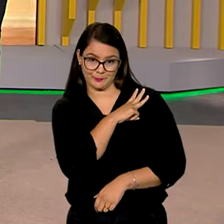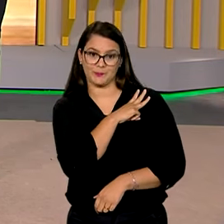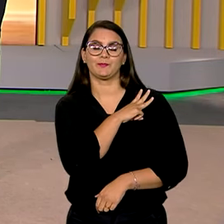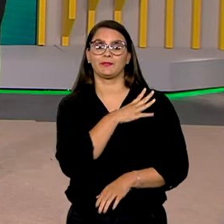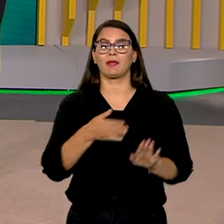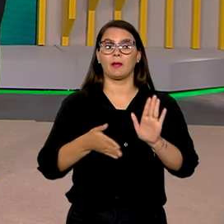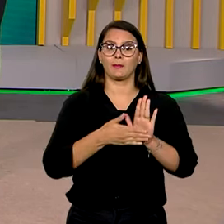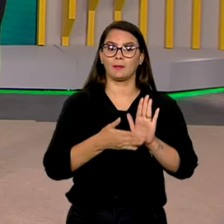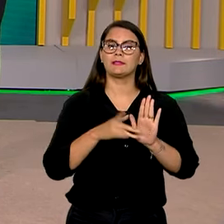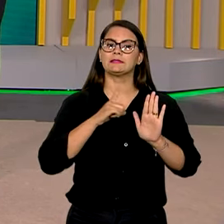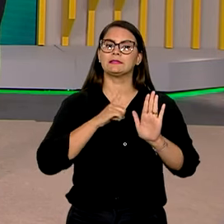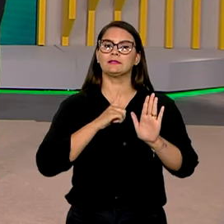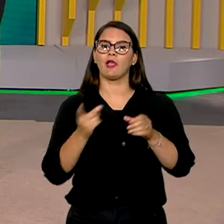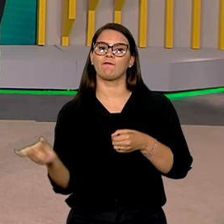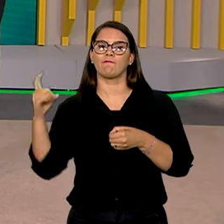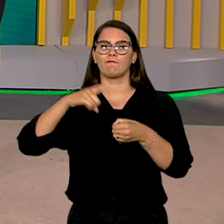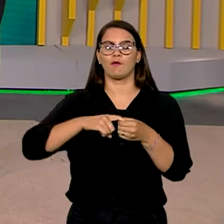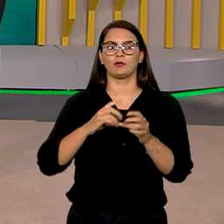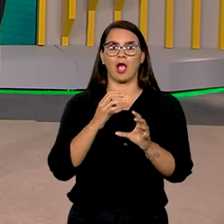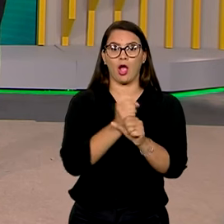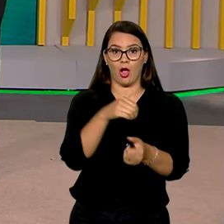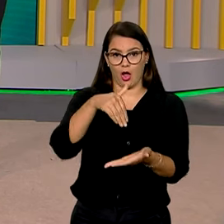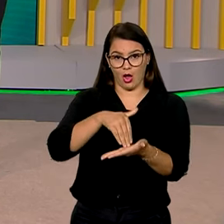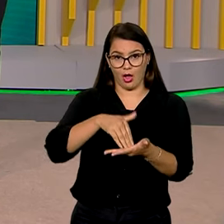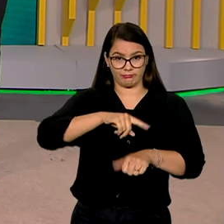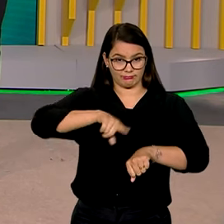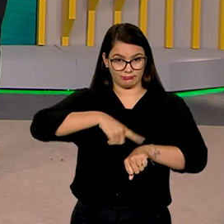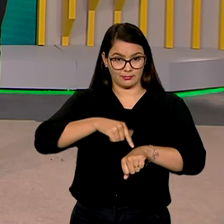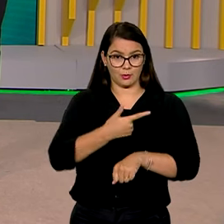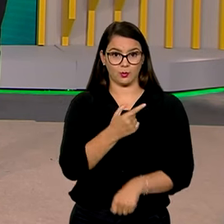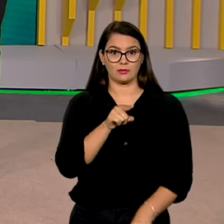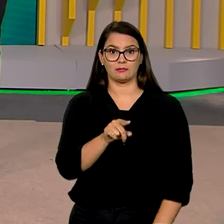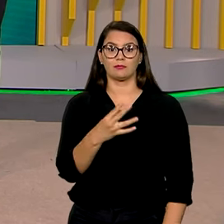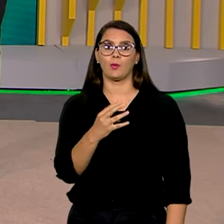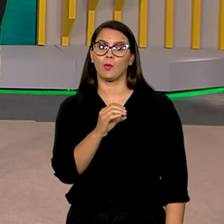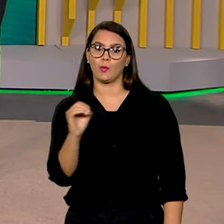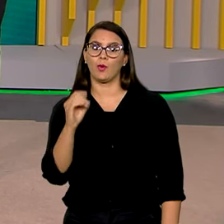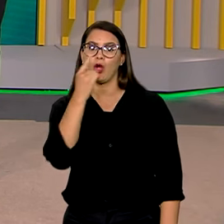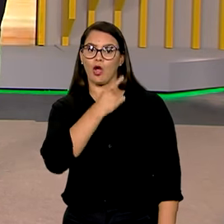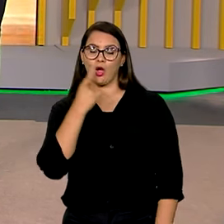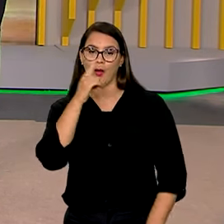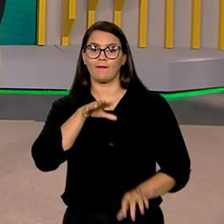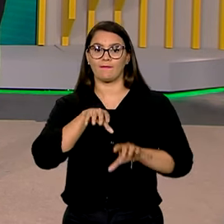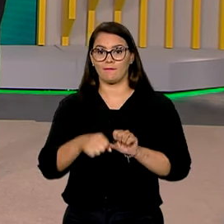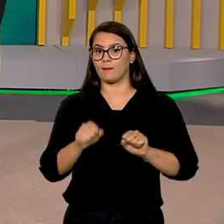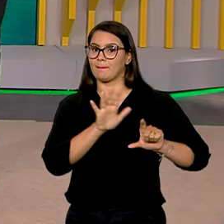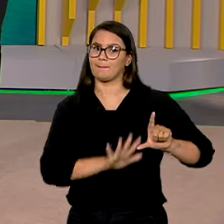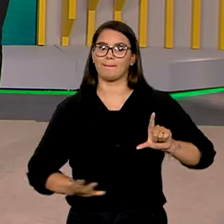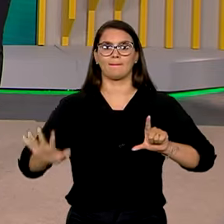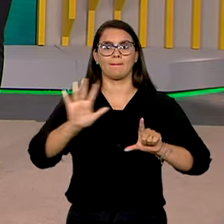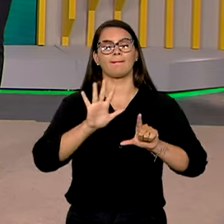Entre as propostas está a retomada de uma carga horária mínima de 2.400 horas para a formação geral